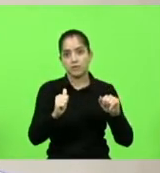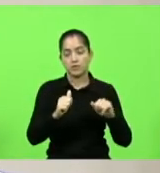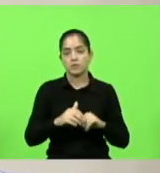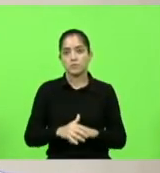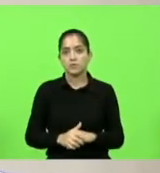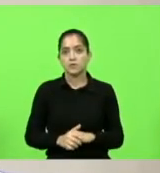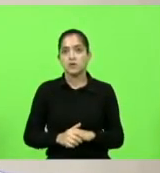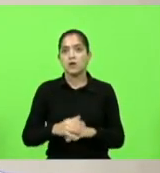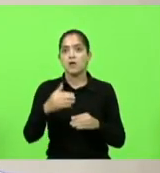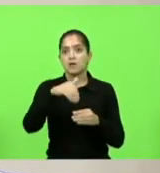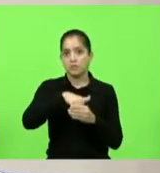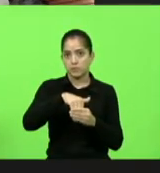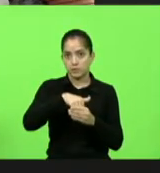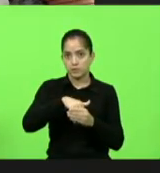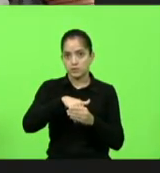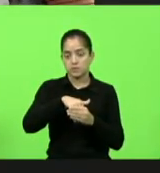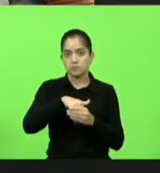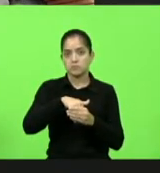Em votação?